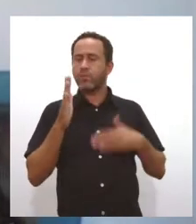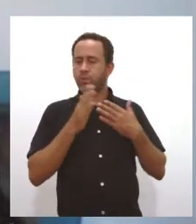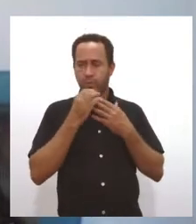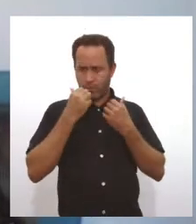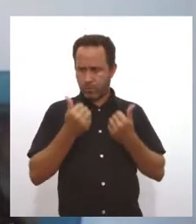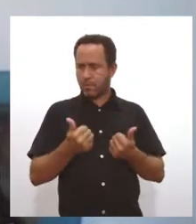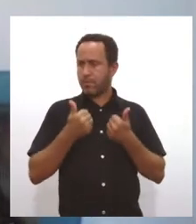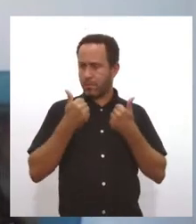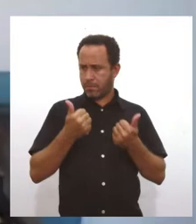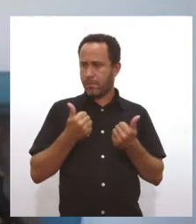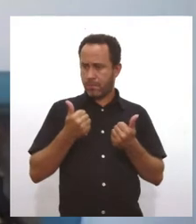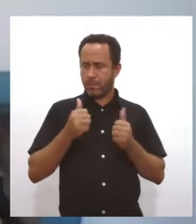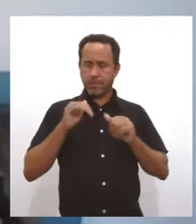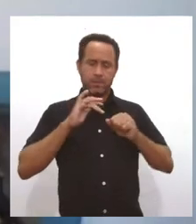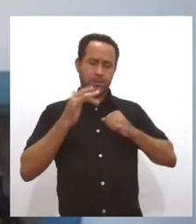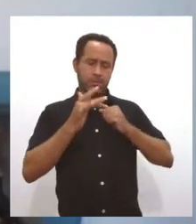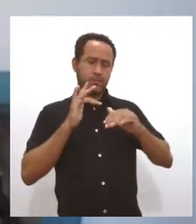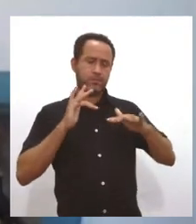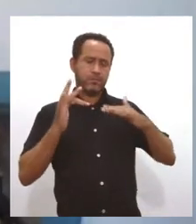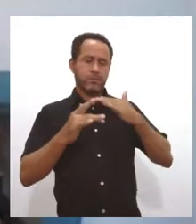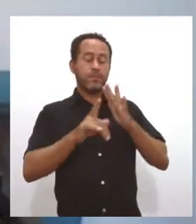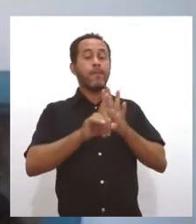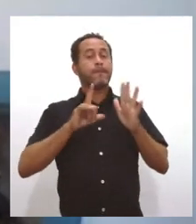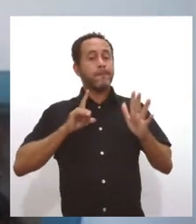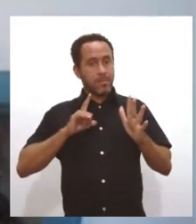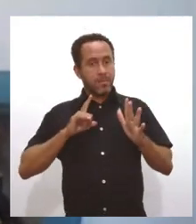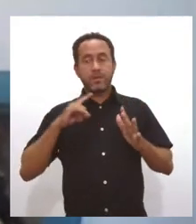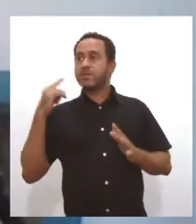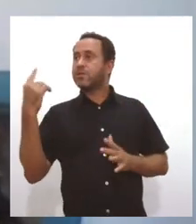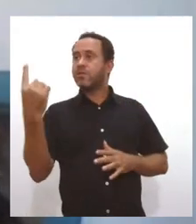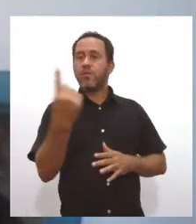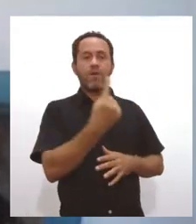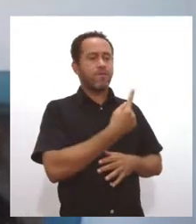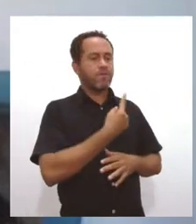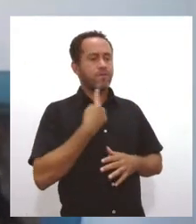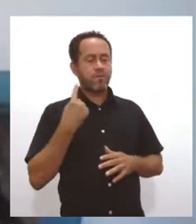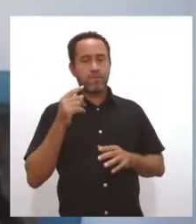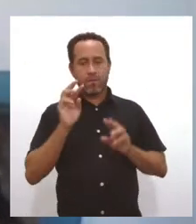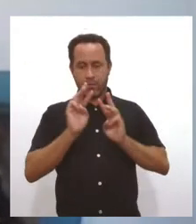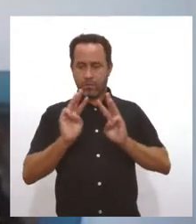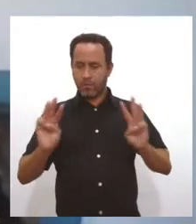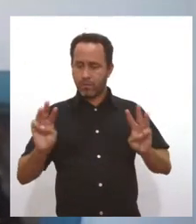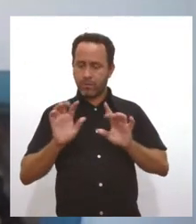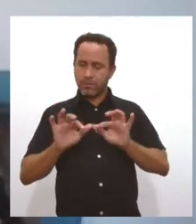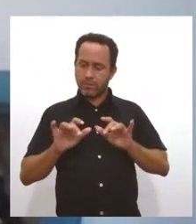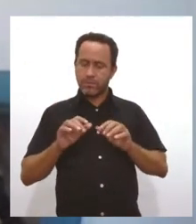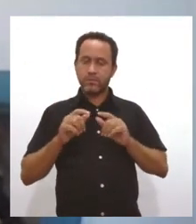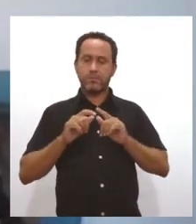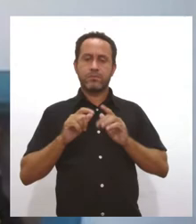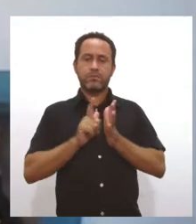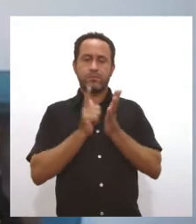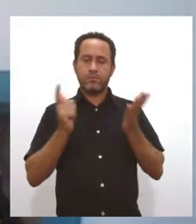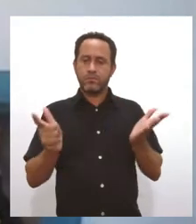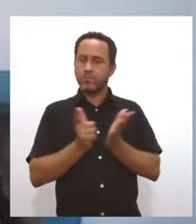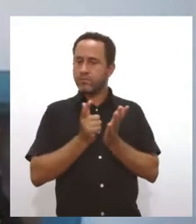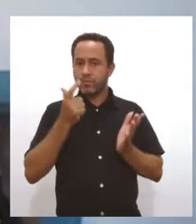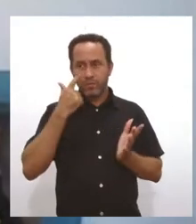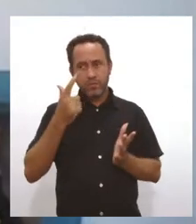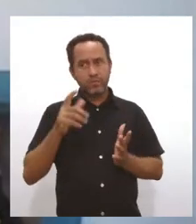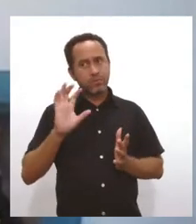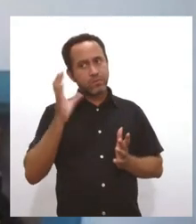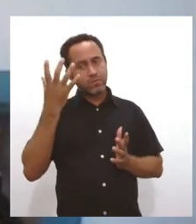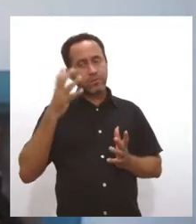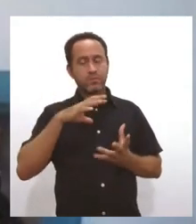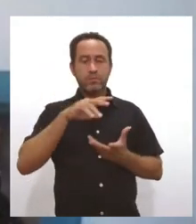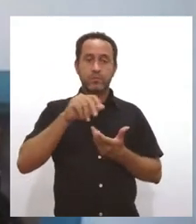ficar nas redes sociais, mas antes dê uma volta pelos sites, dê uma olhada nas notícias, veja o que é que está acontecendo de interessante,